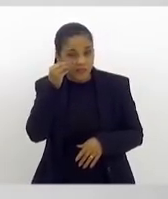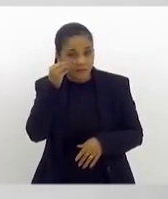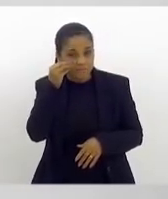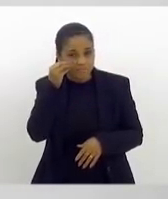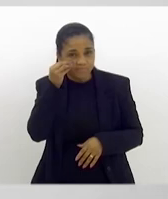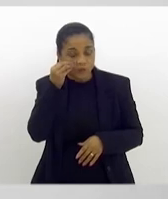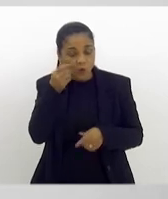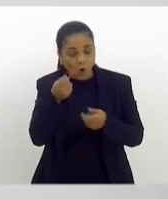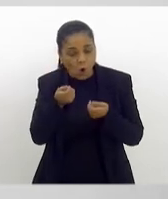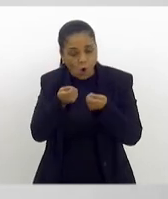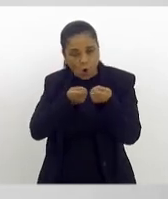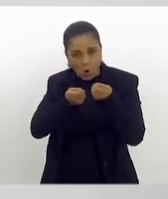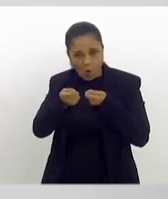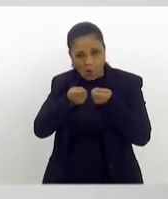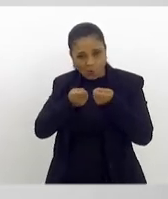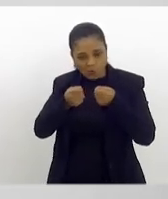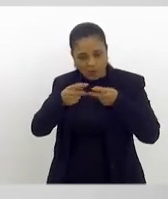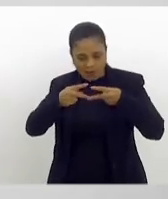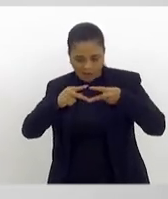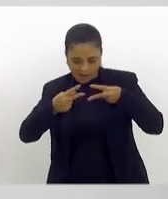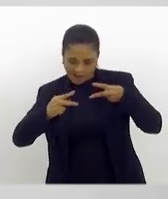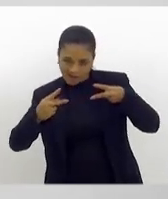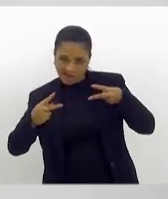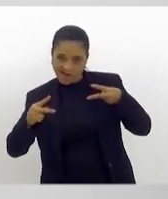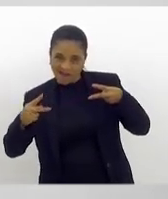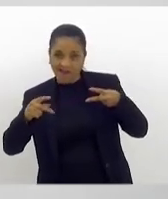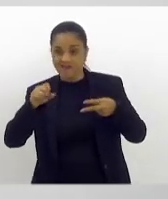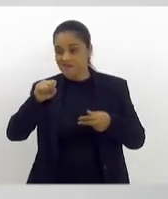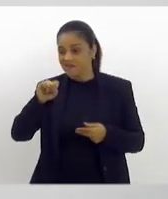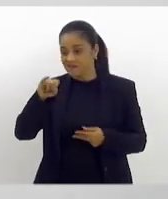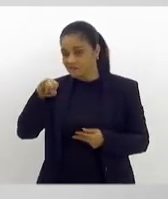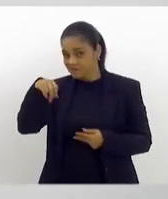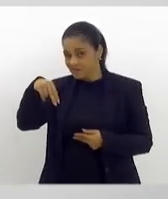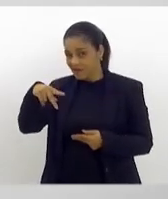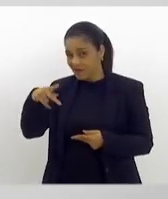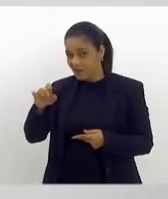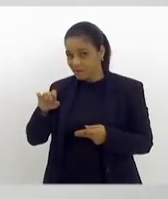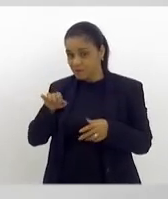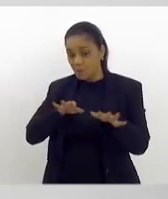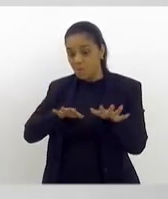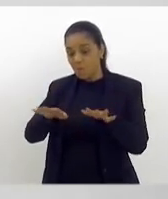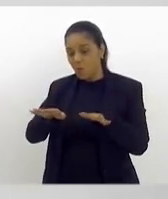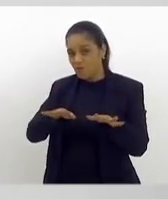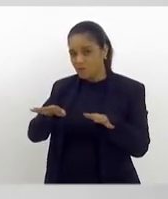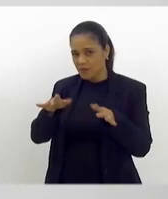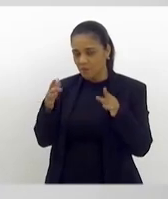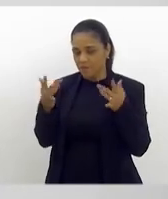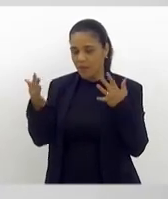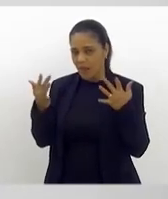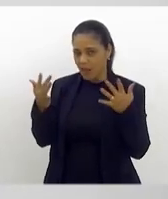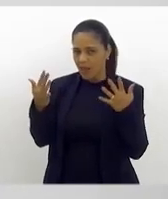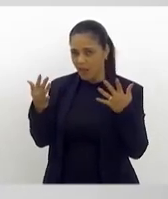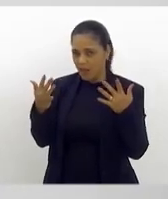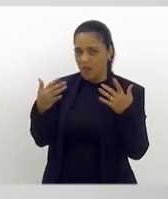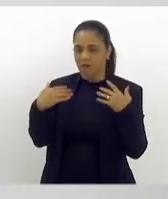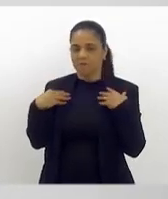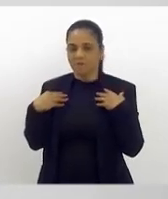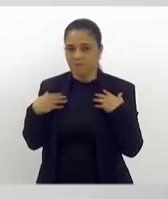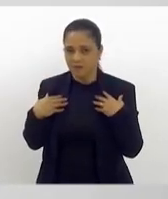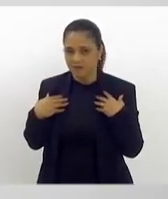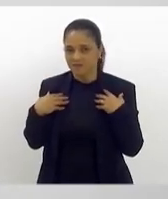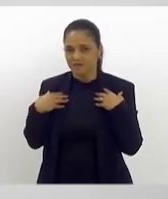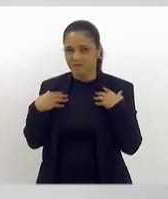excesso de sinapses com movimentos que às vezes não fazem sentido, como balançar o